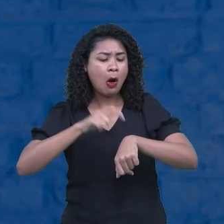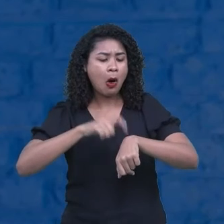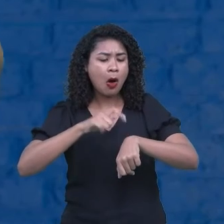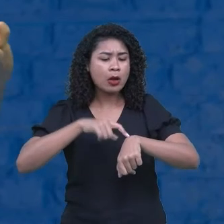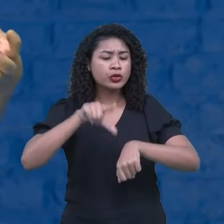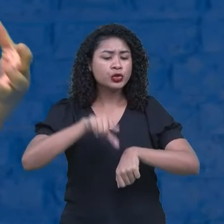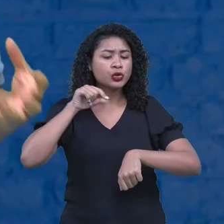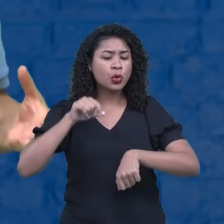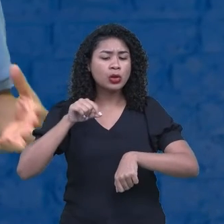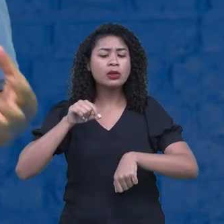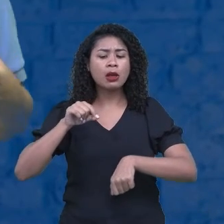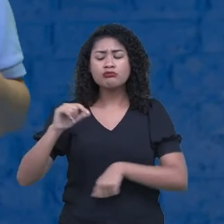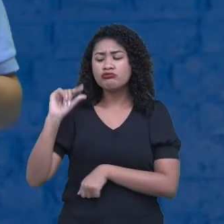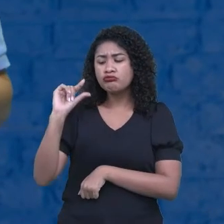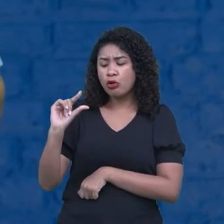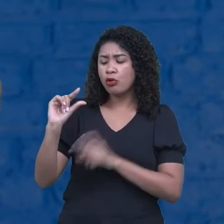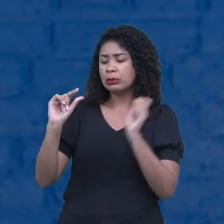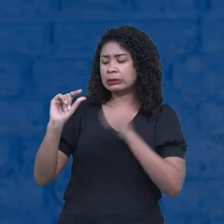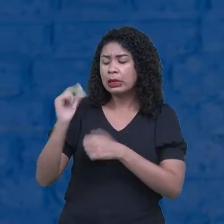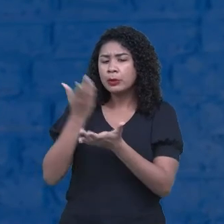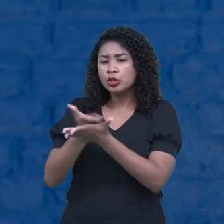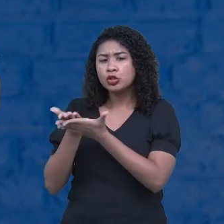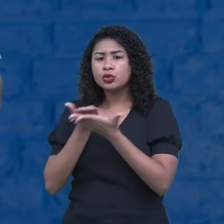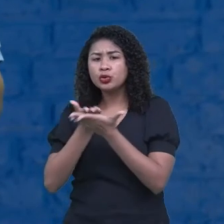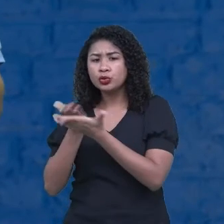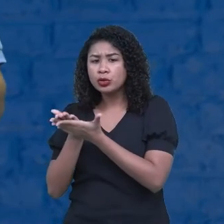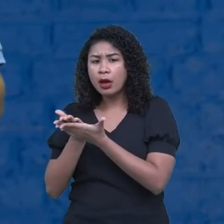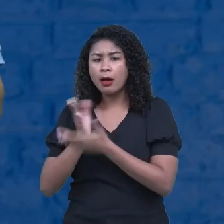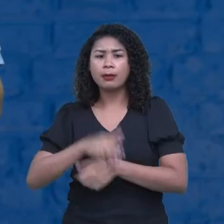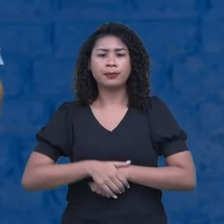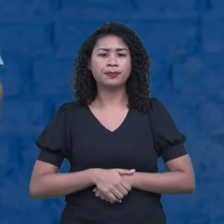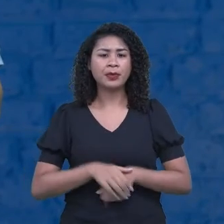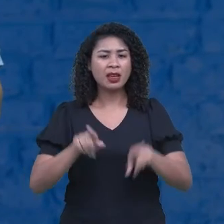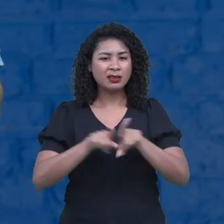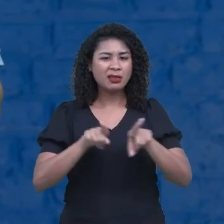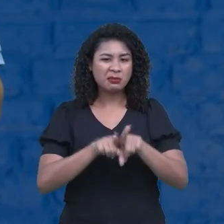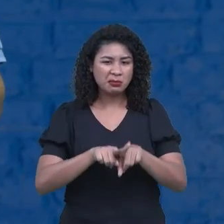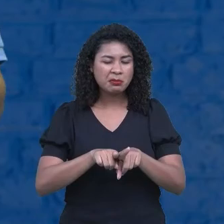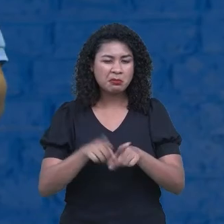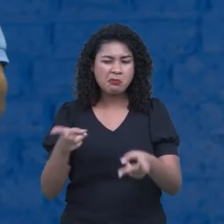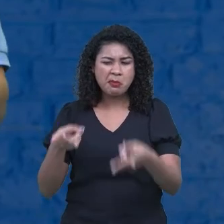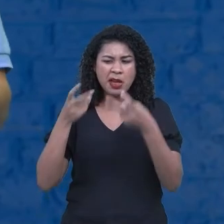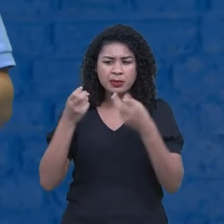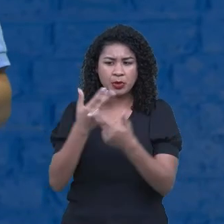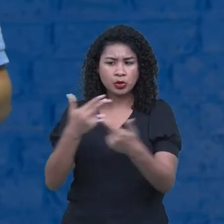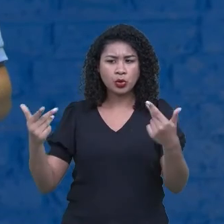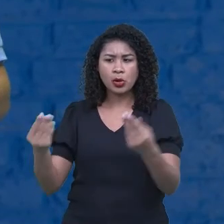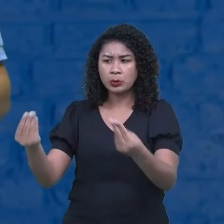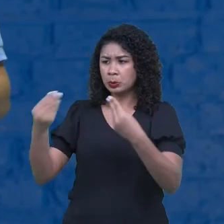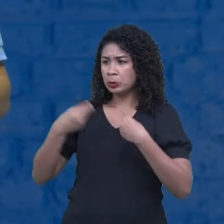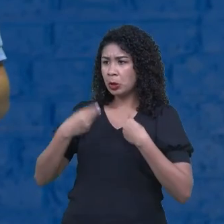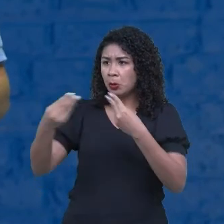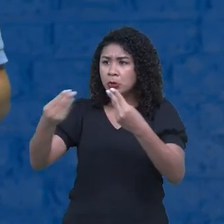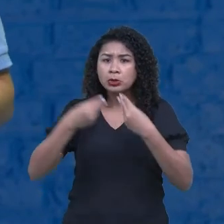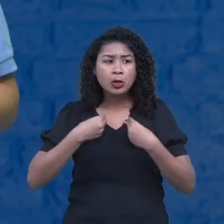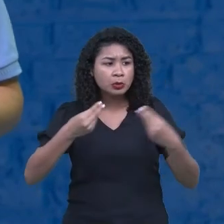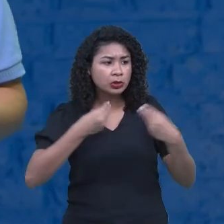Olhar o que é oferecido de forma como grato. Sabe? Agradecer.